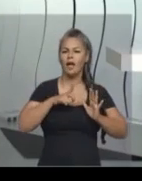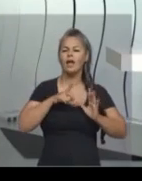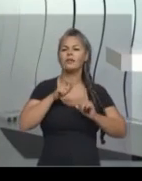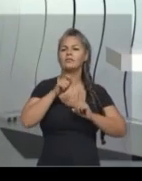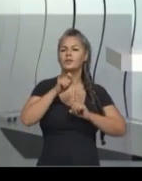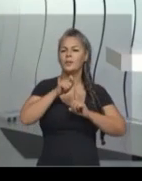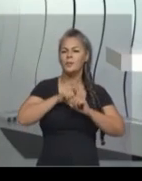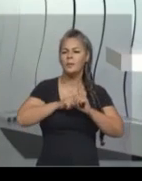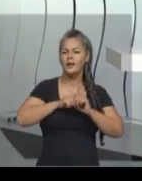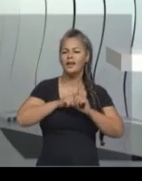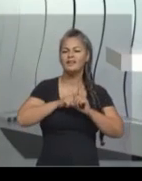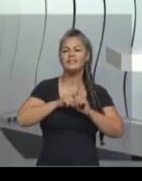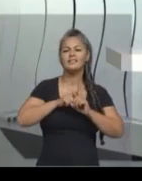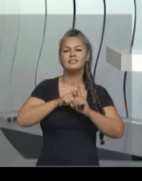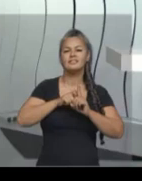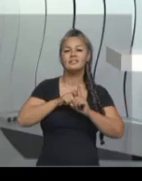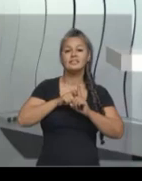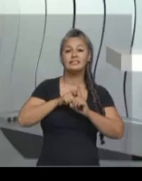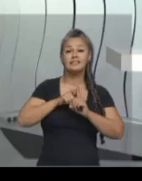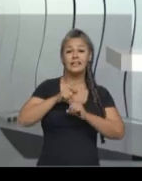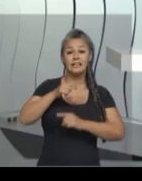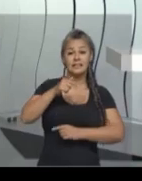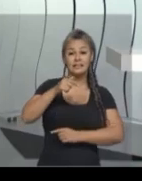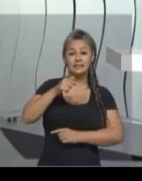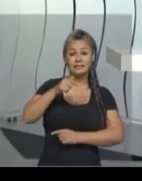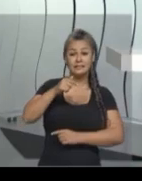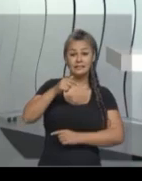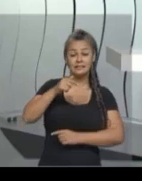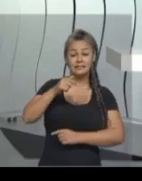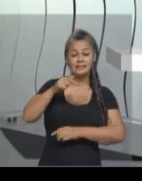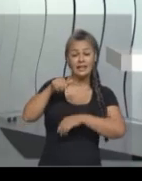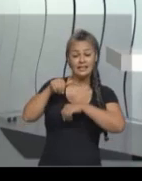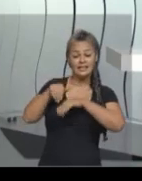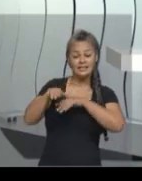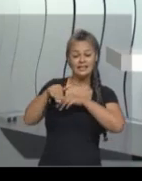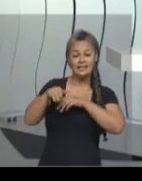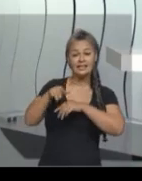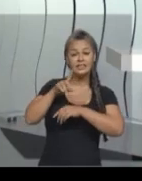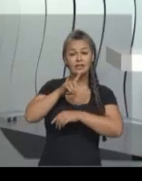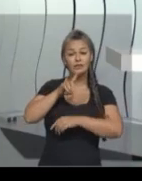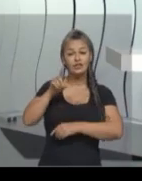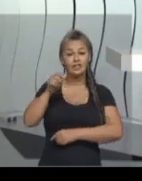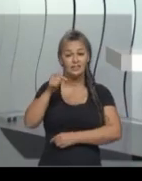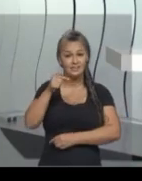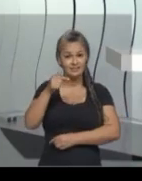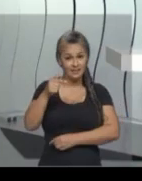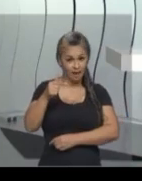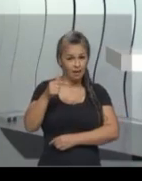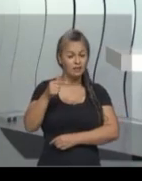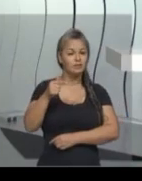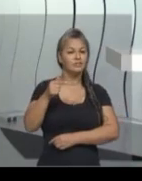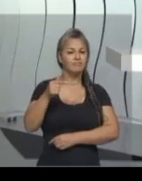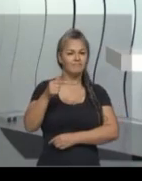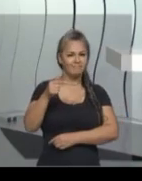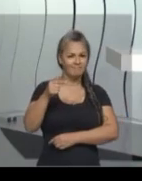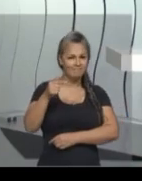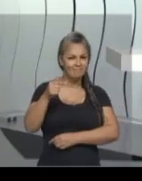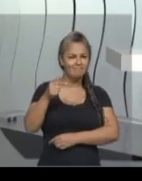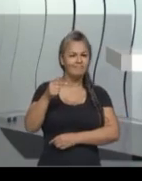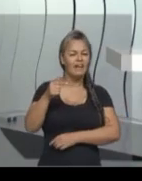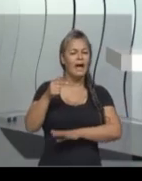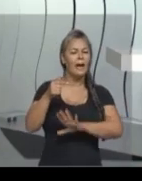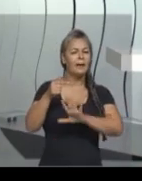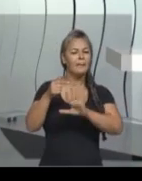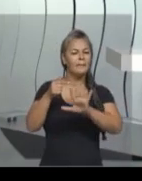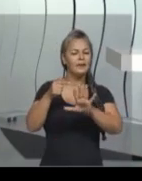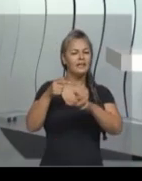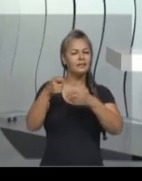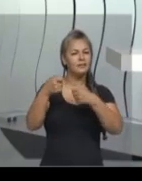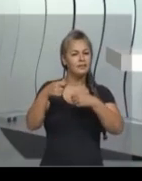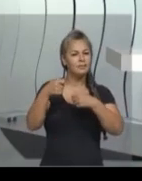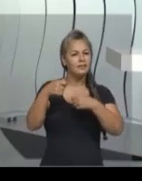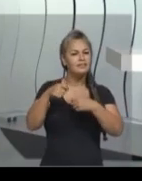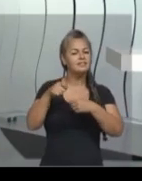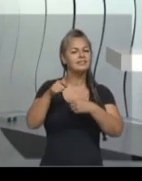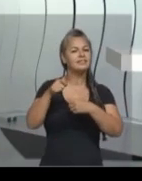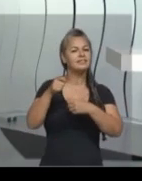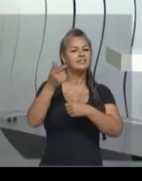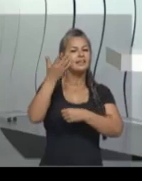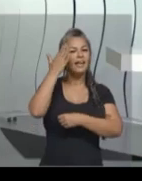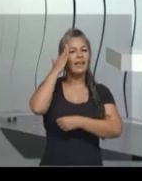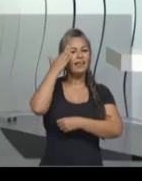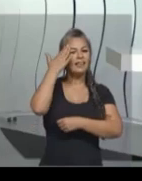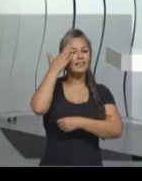1822? A primeira coisa importante para você entender esse processo é lembrar da